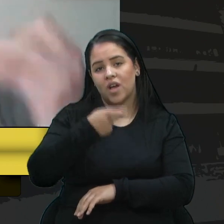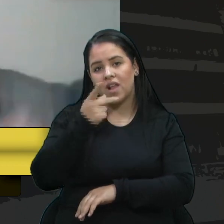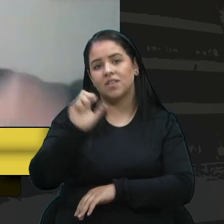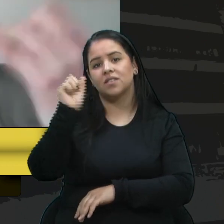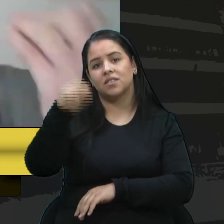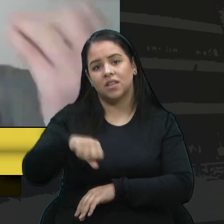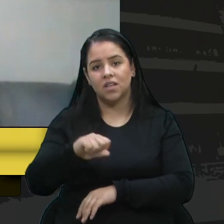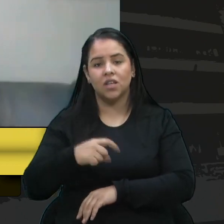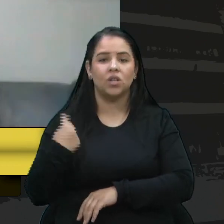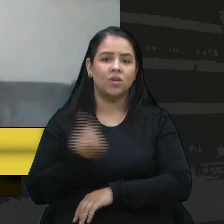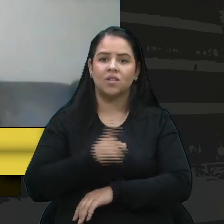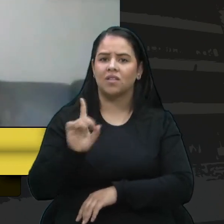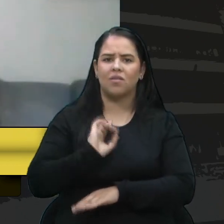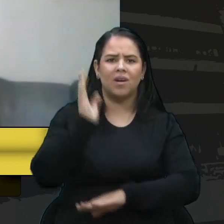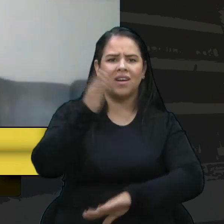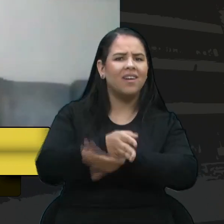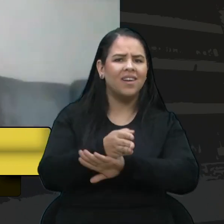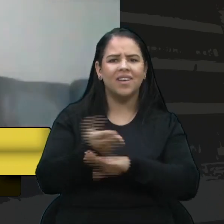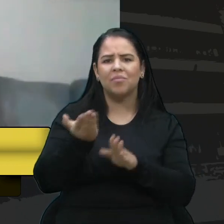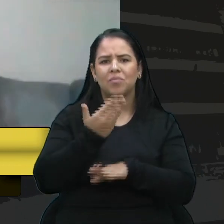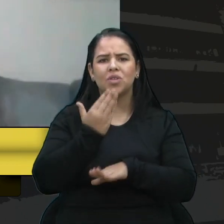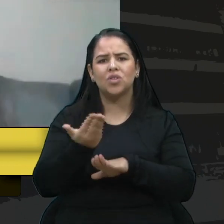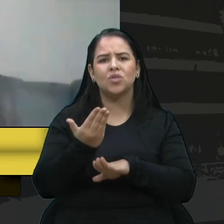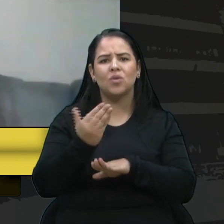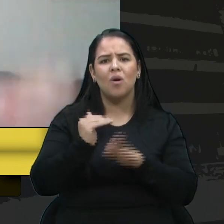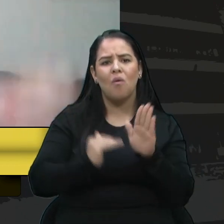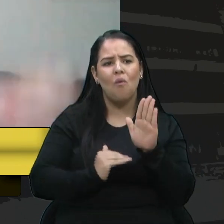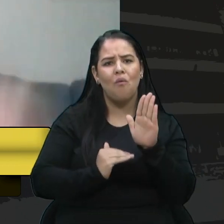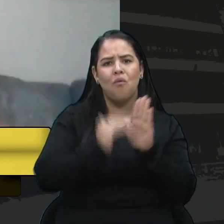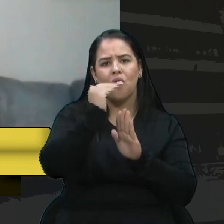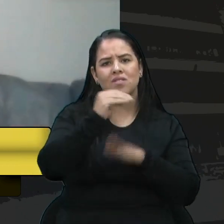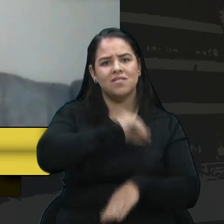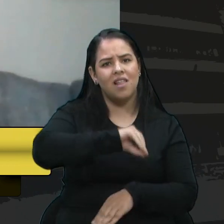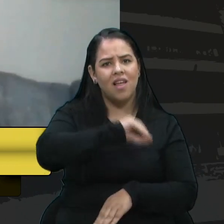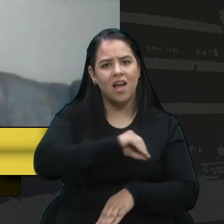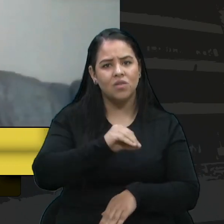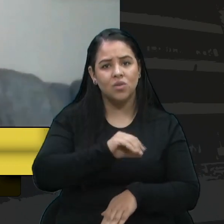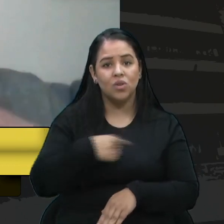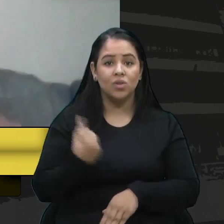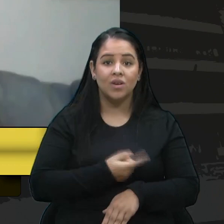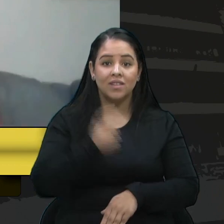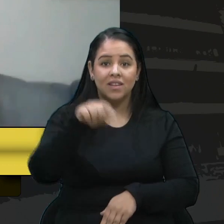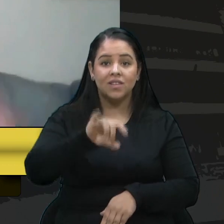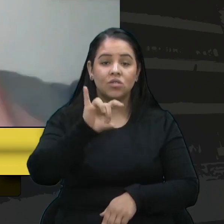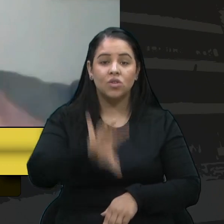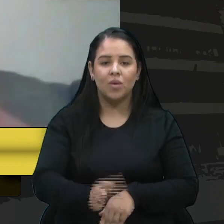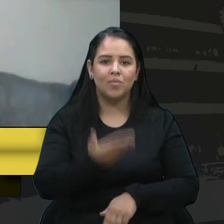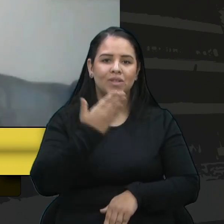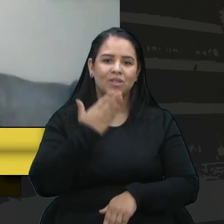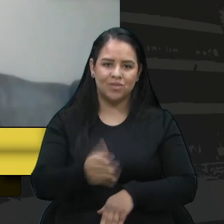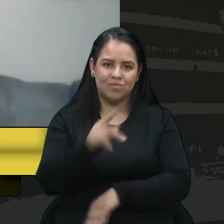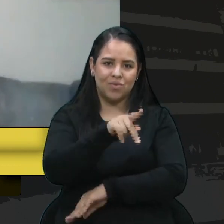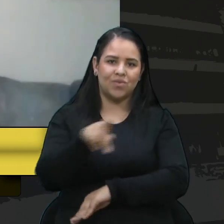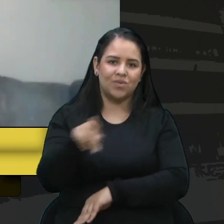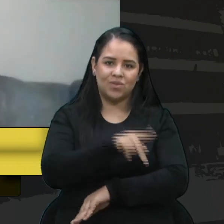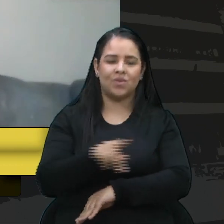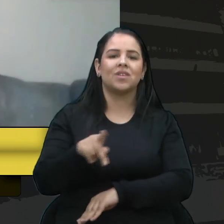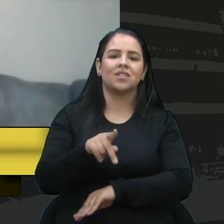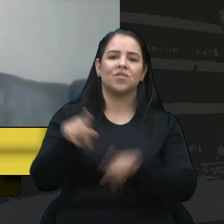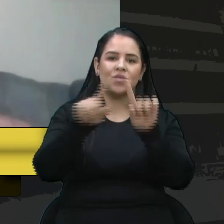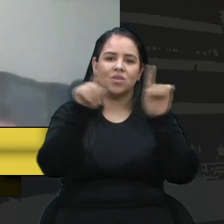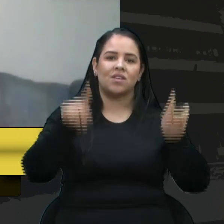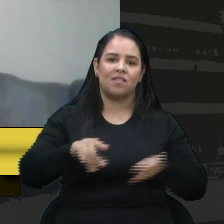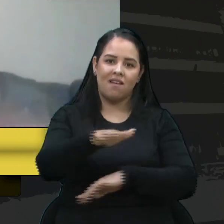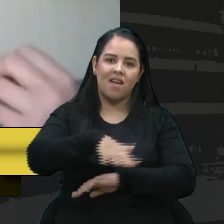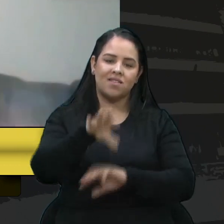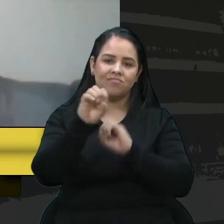que nós não estamos aqui pedindo aumento de salário. Nós estamos aqui só pedindo para que os professores e funcionários de educação que